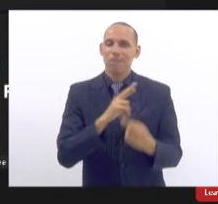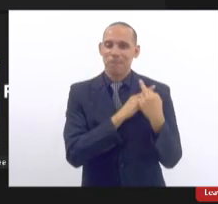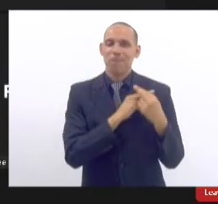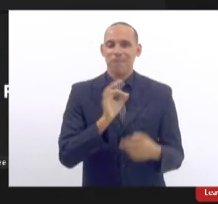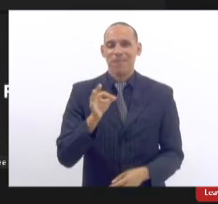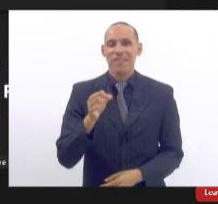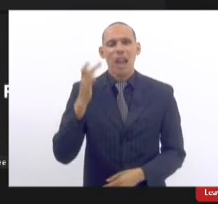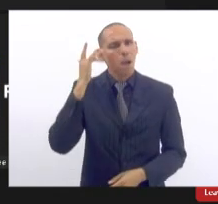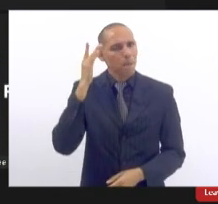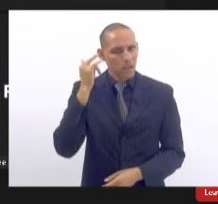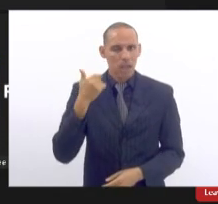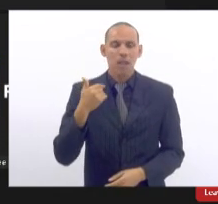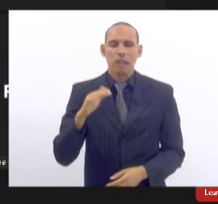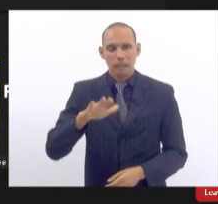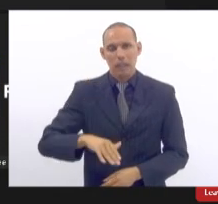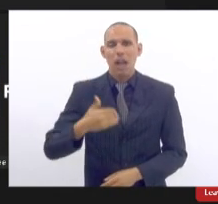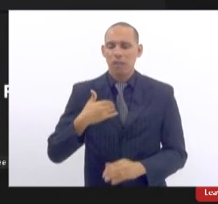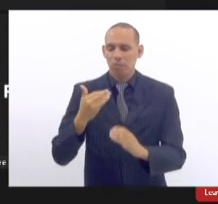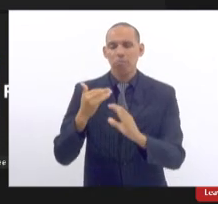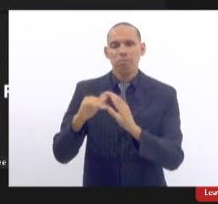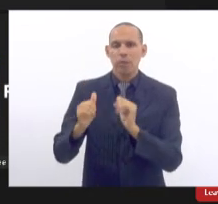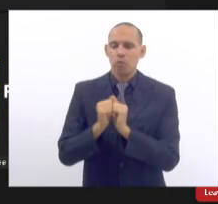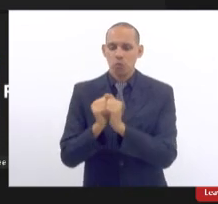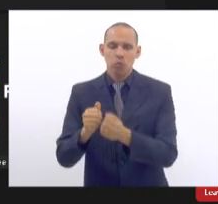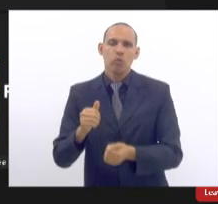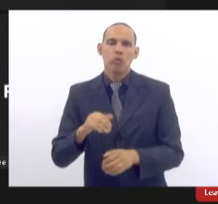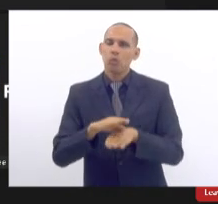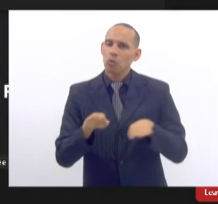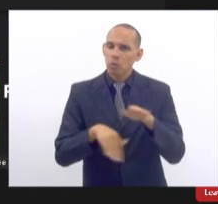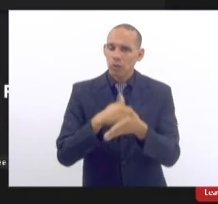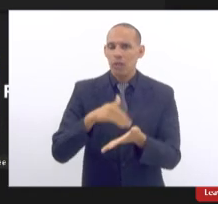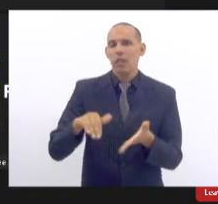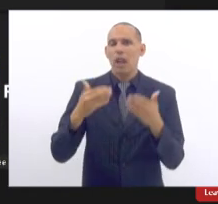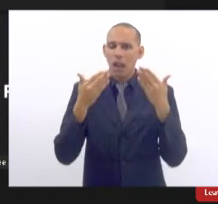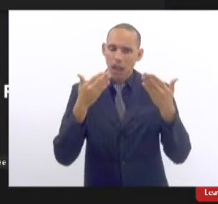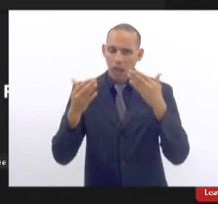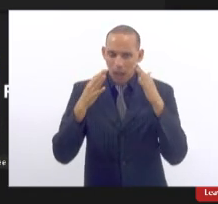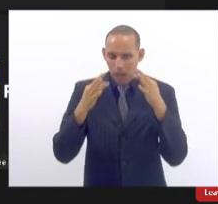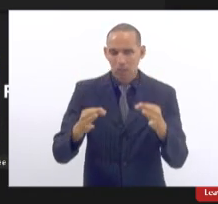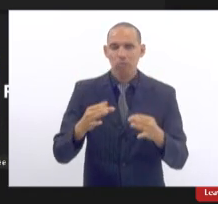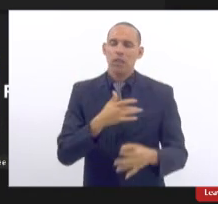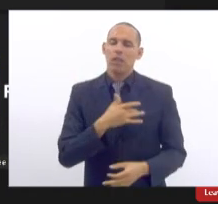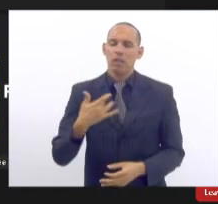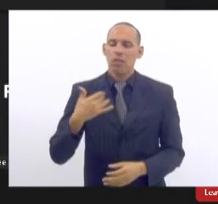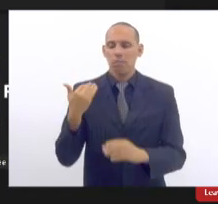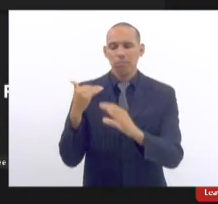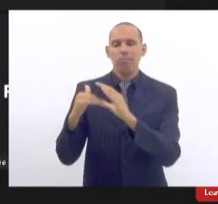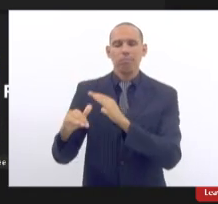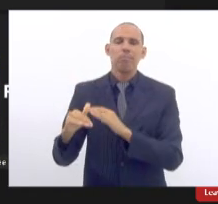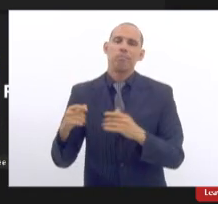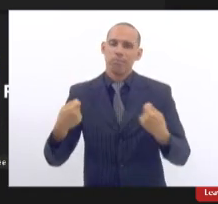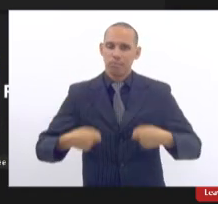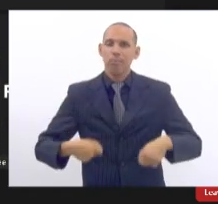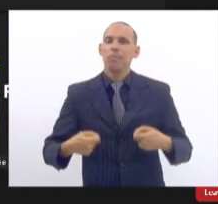amanhã mesmo a tarde eu já vou estar com a subsecretária de atenção e saúde e vou encaminhar essa demanda para ela